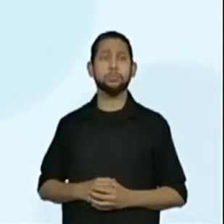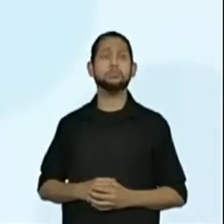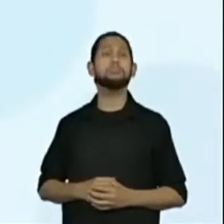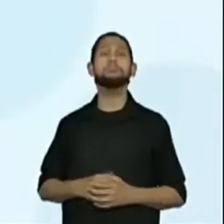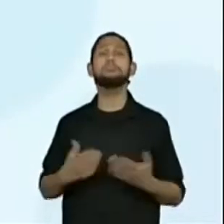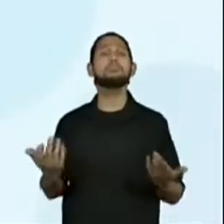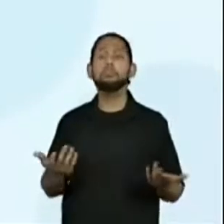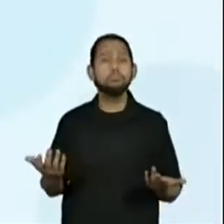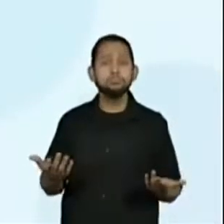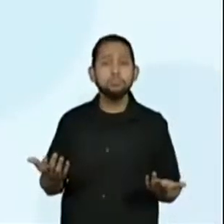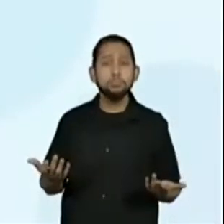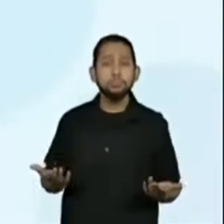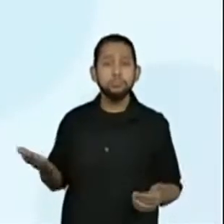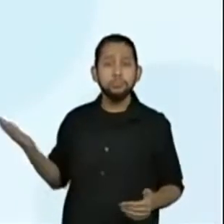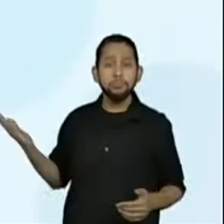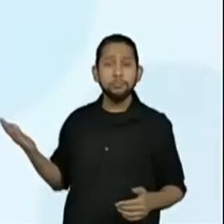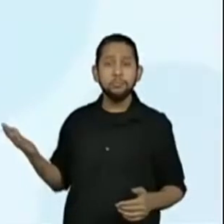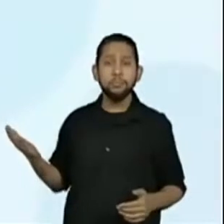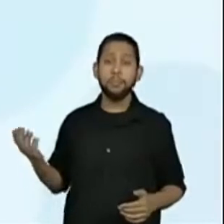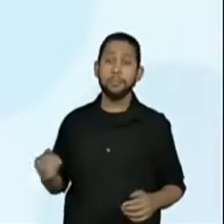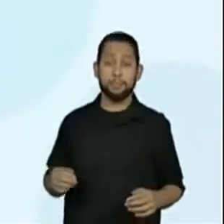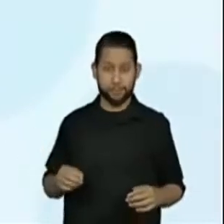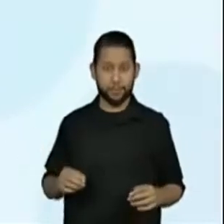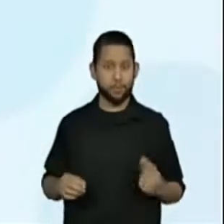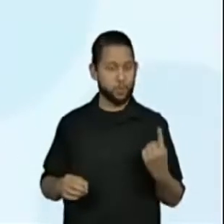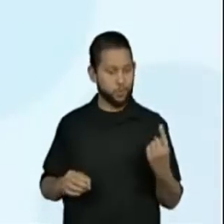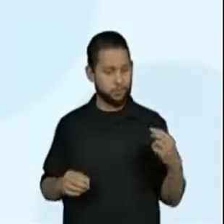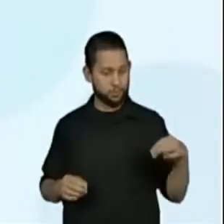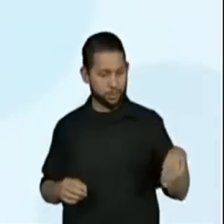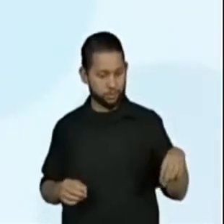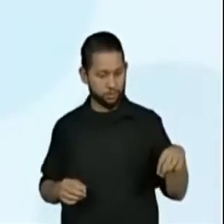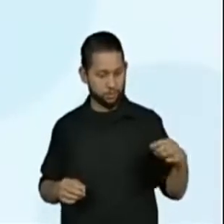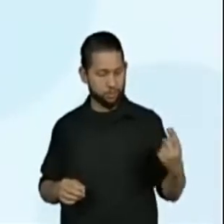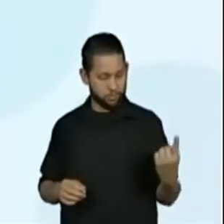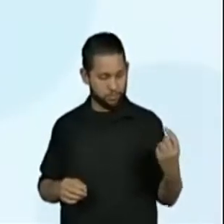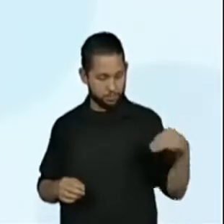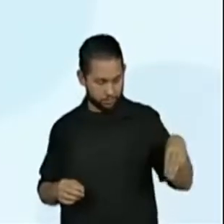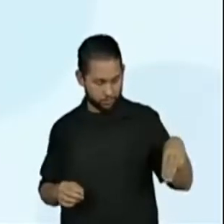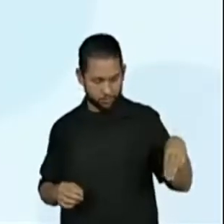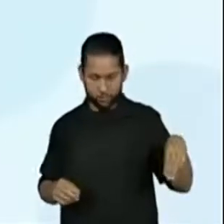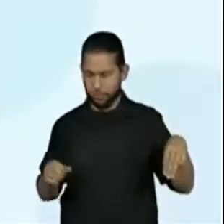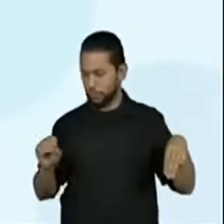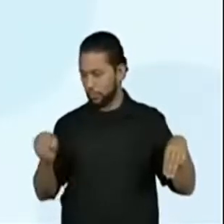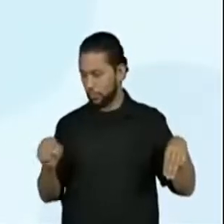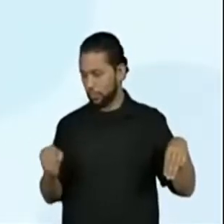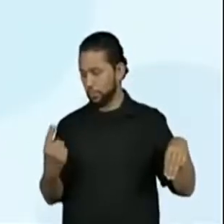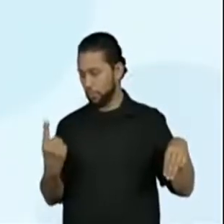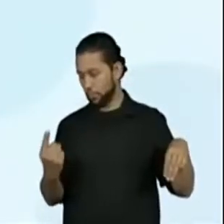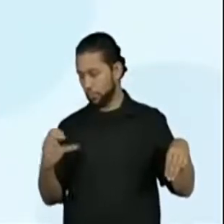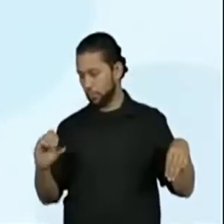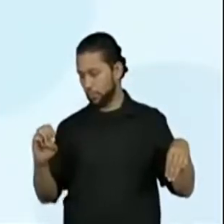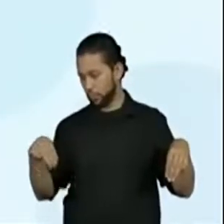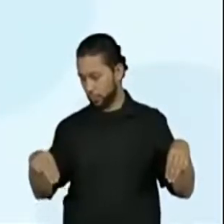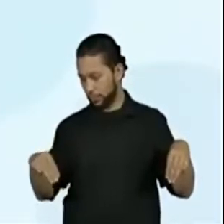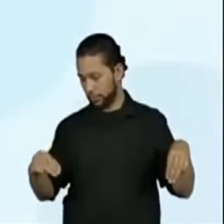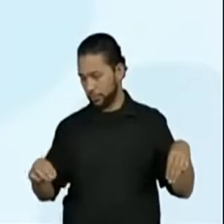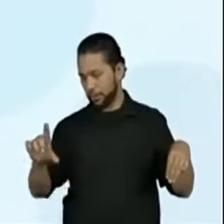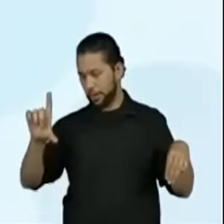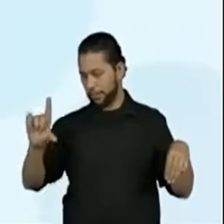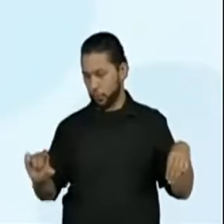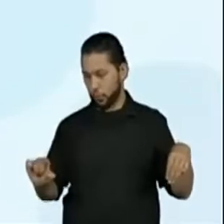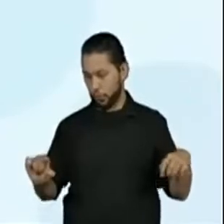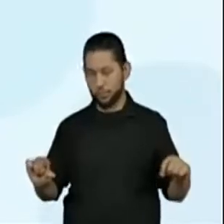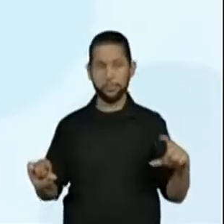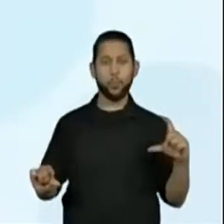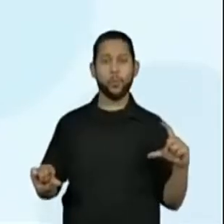é menor que um